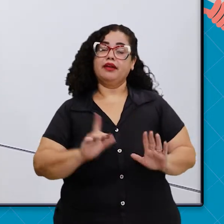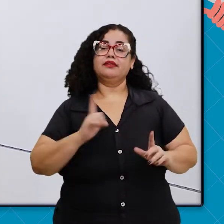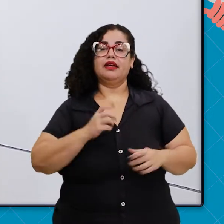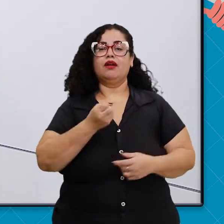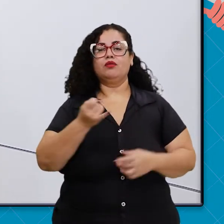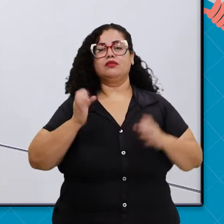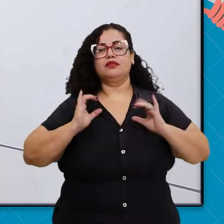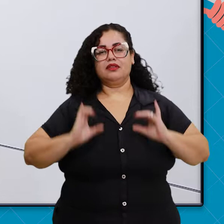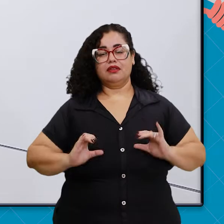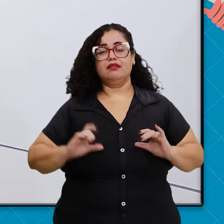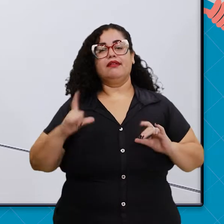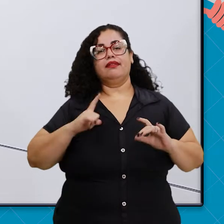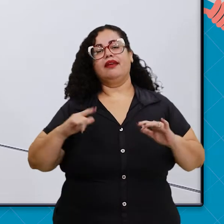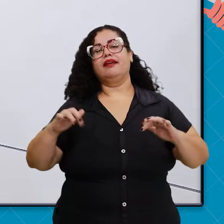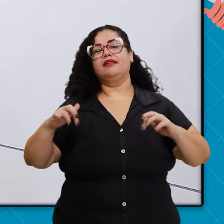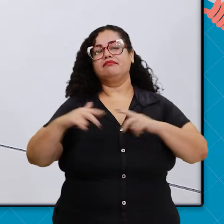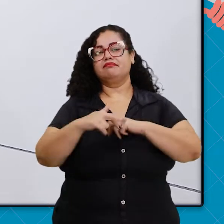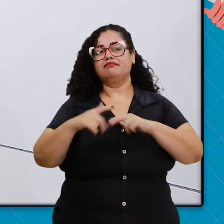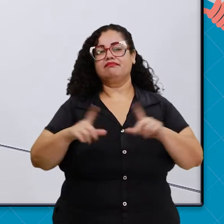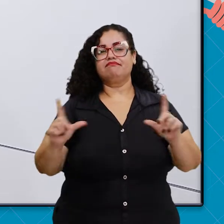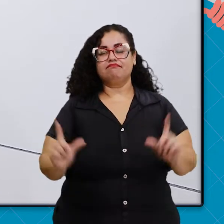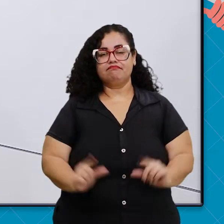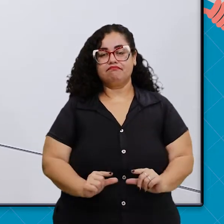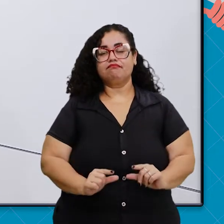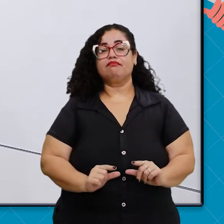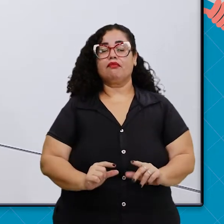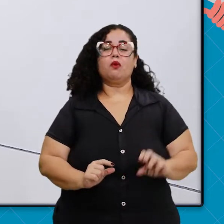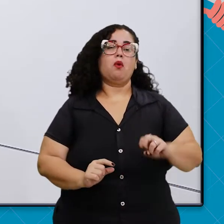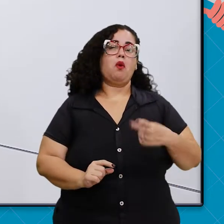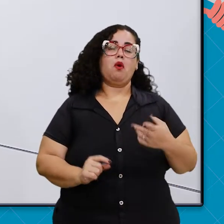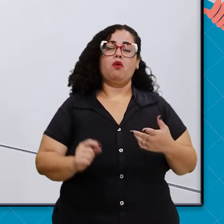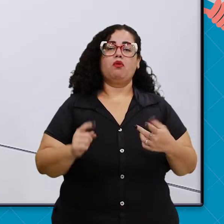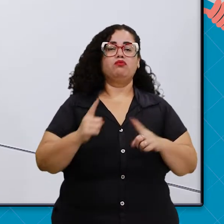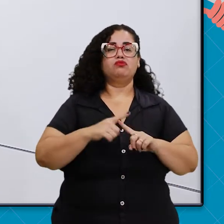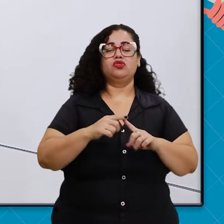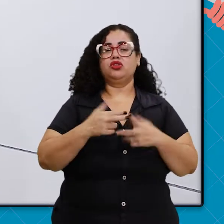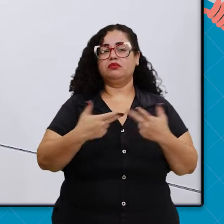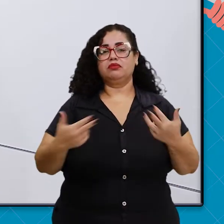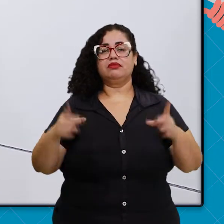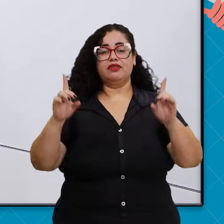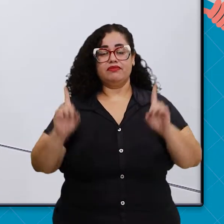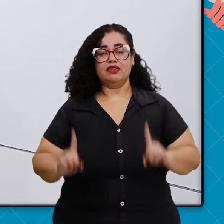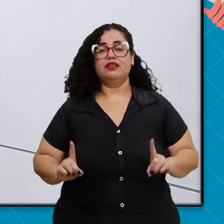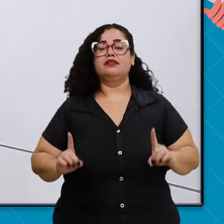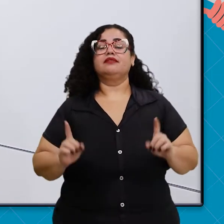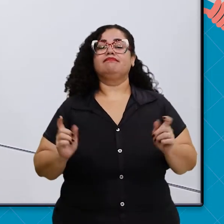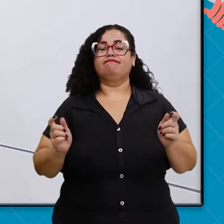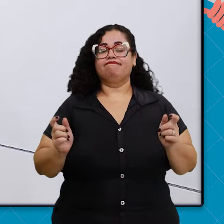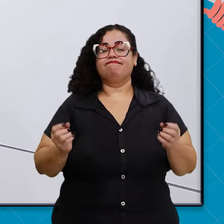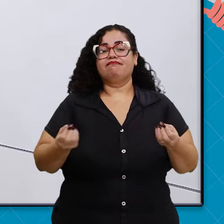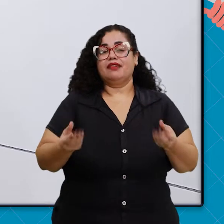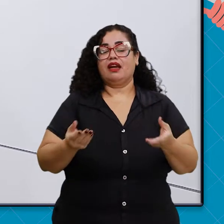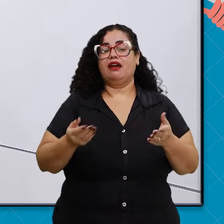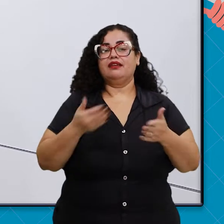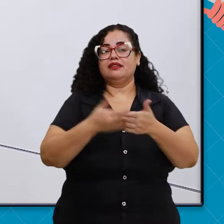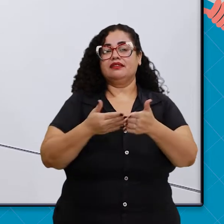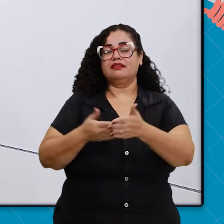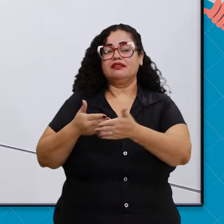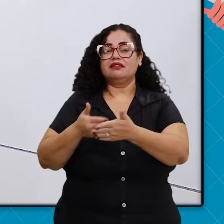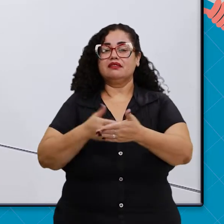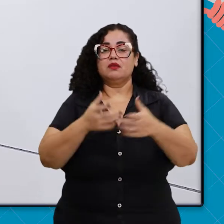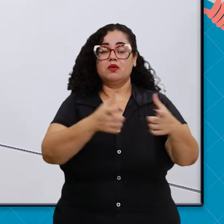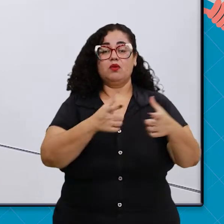cidadãos possuem mobilidade reduzida ou algum tipo de deficiência que podem dificultar o acesso dessas